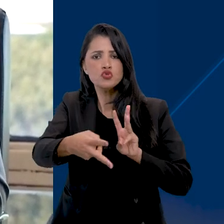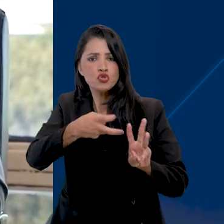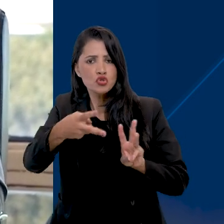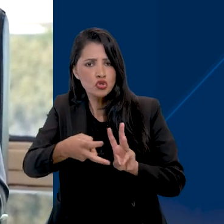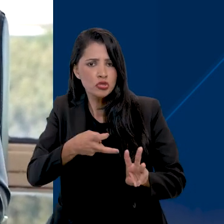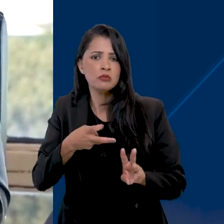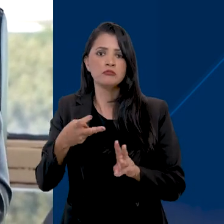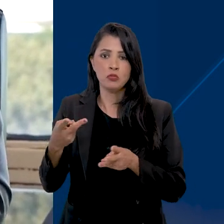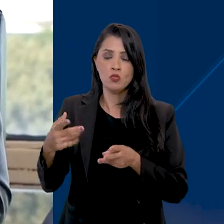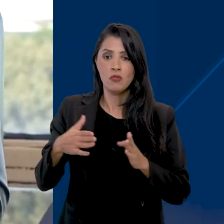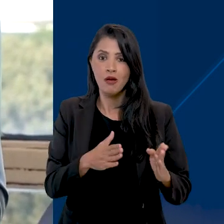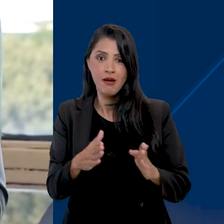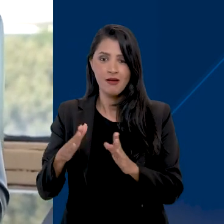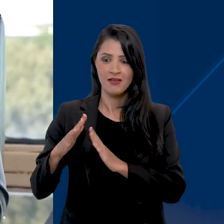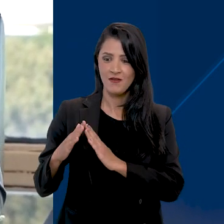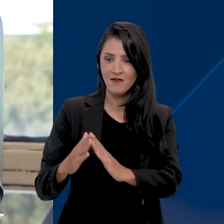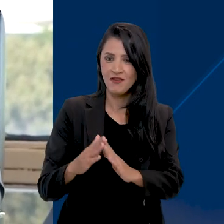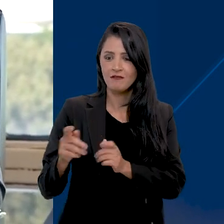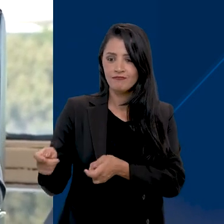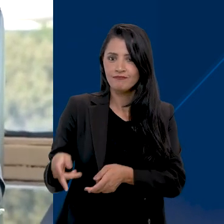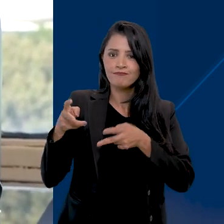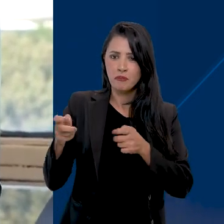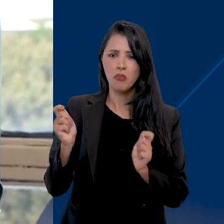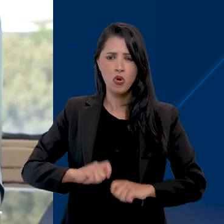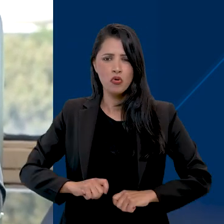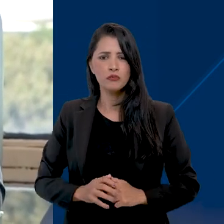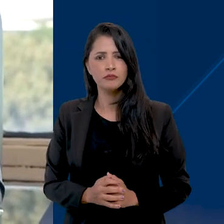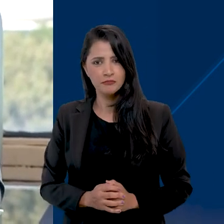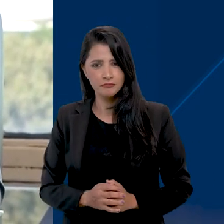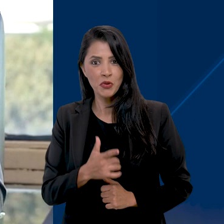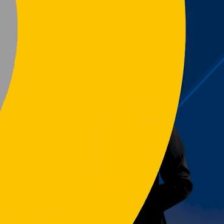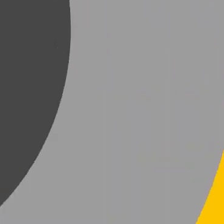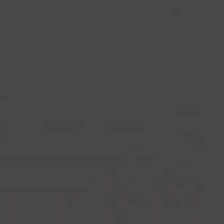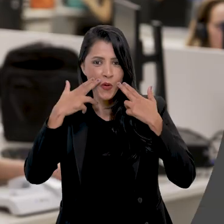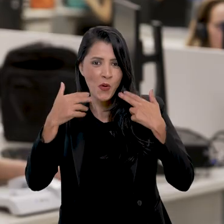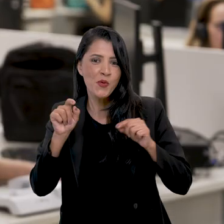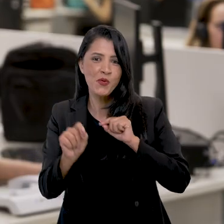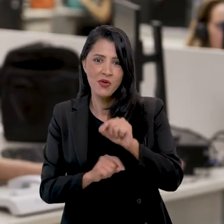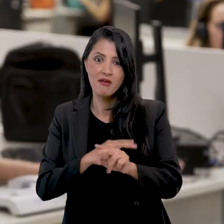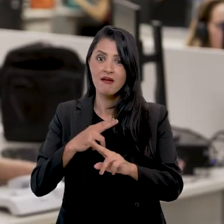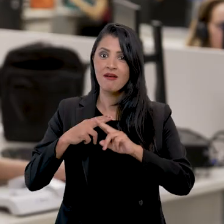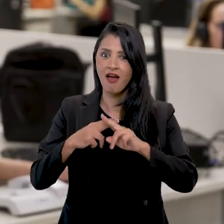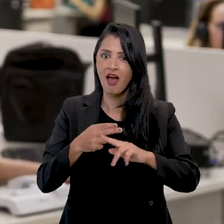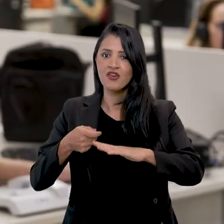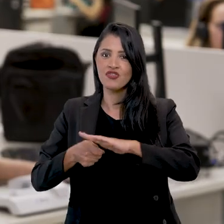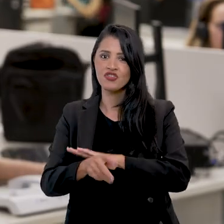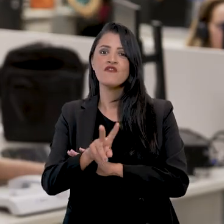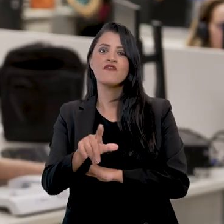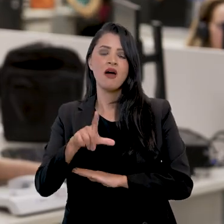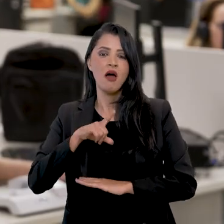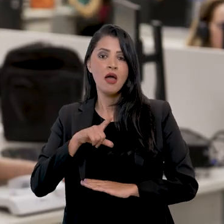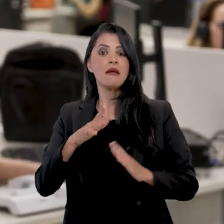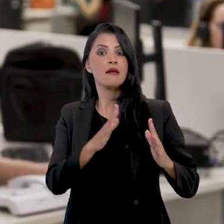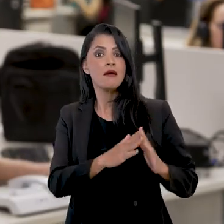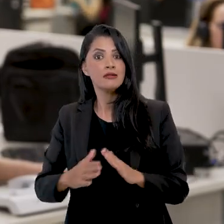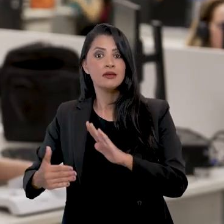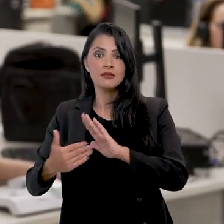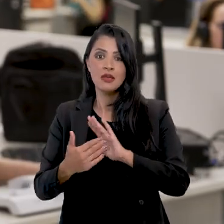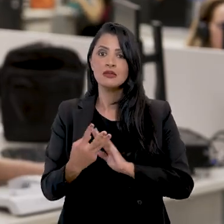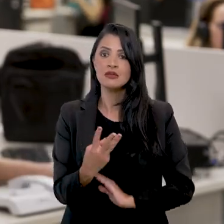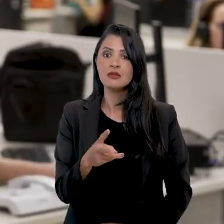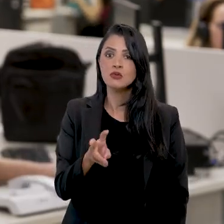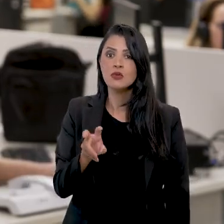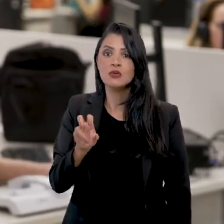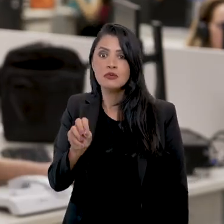Lula e agora a gente chegou a você que está aí no campo, você que produz para o Brasil. Uma outra boa notícia é que a Caixa vai financiar